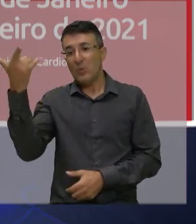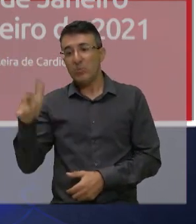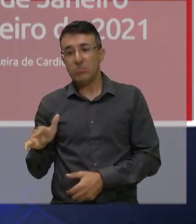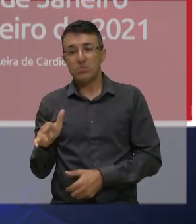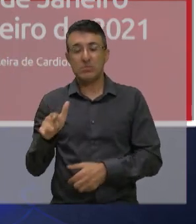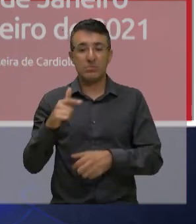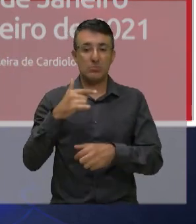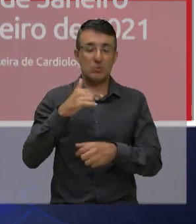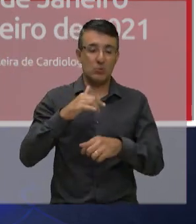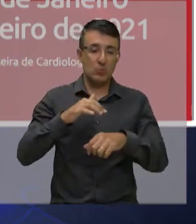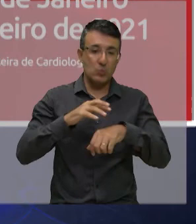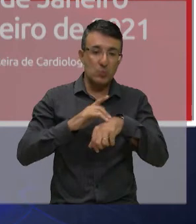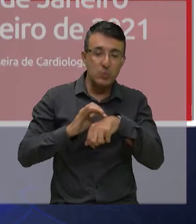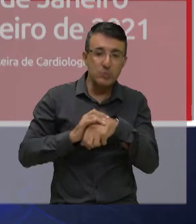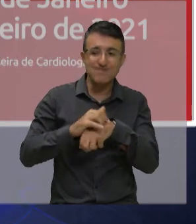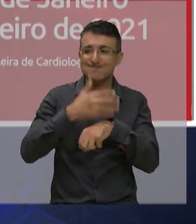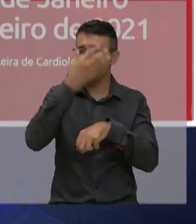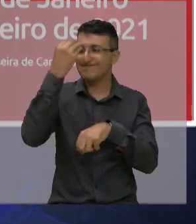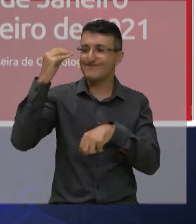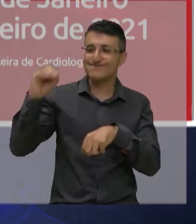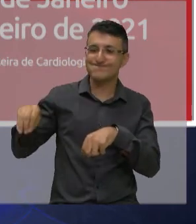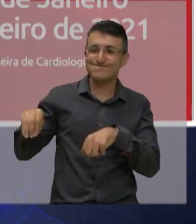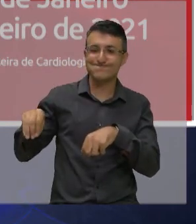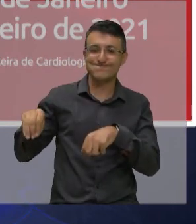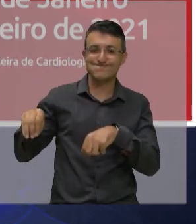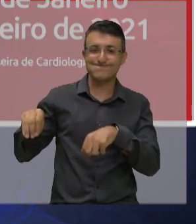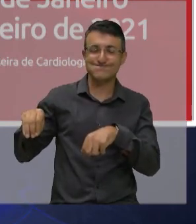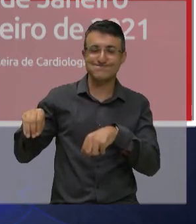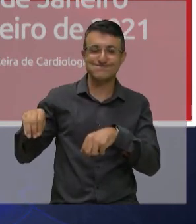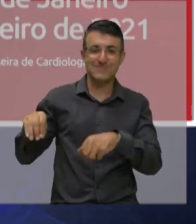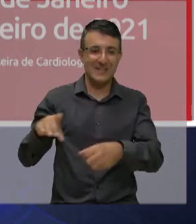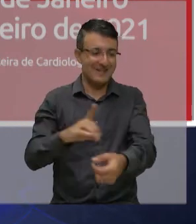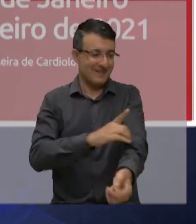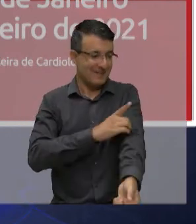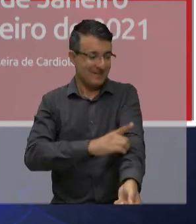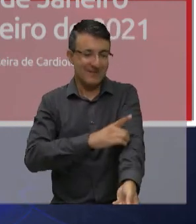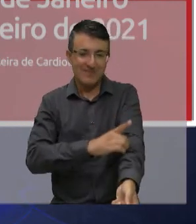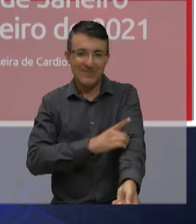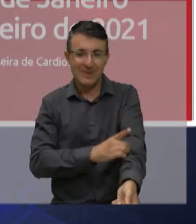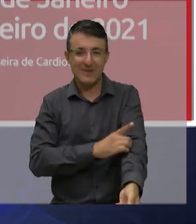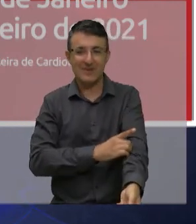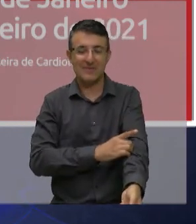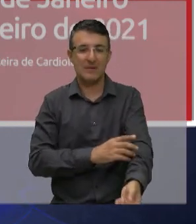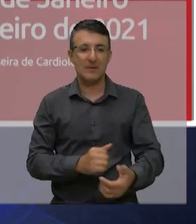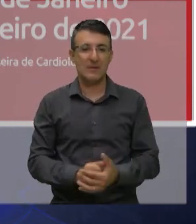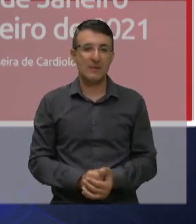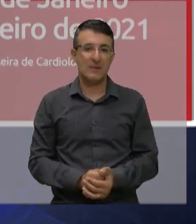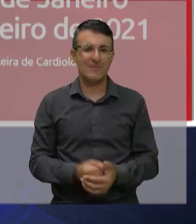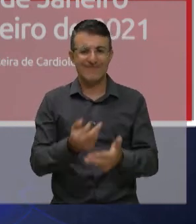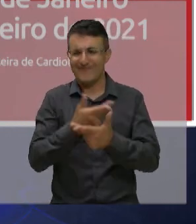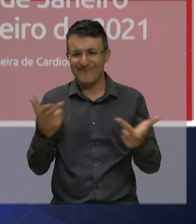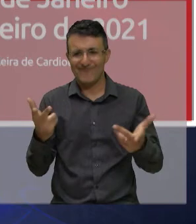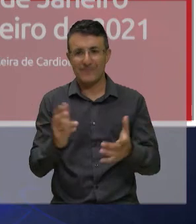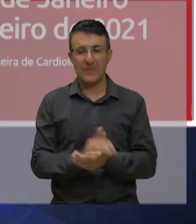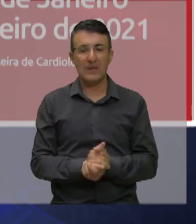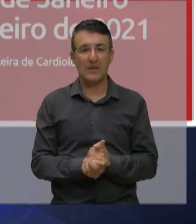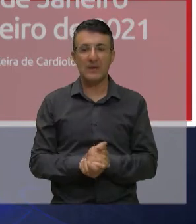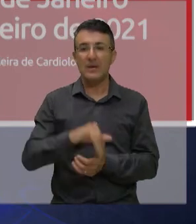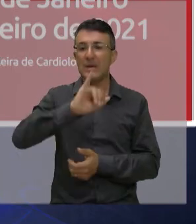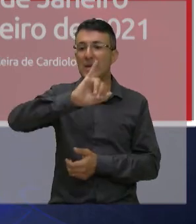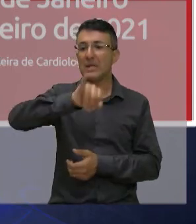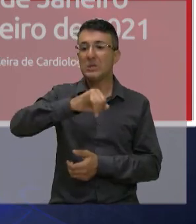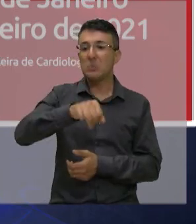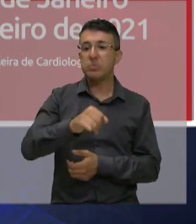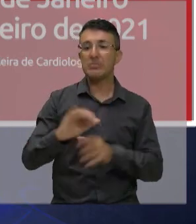diabetes pressão alta e aí nós temos esse número extremamente elevado e nós não tivemos entre janeiro e fevereiro